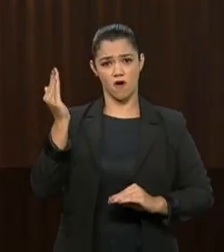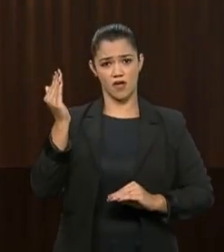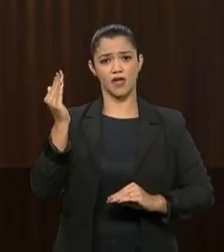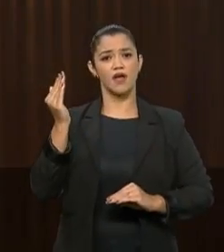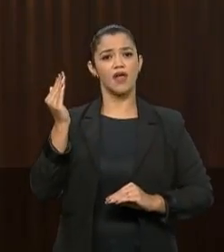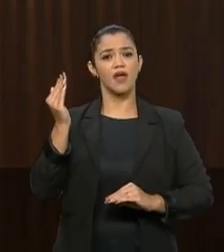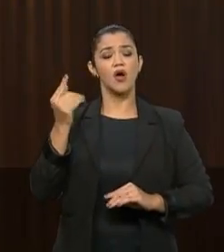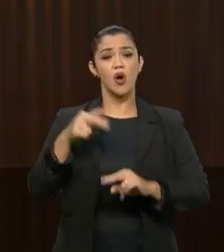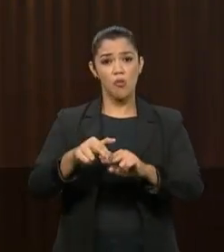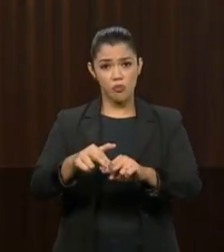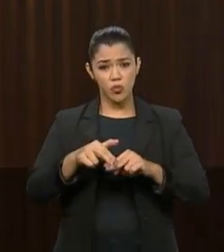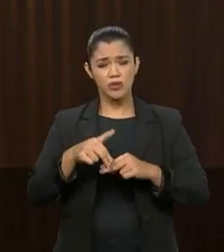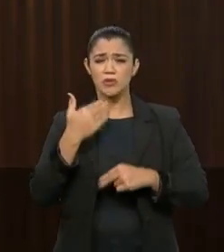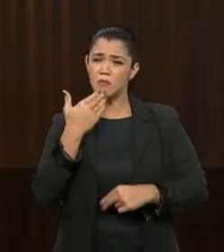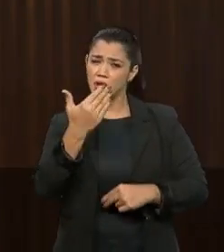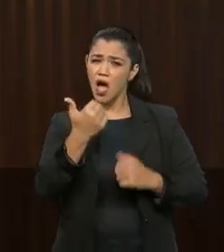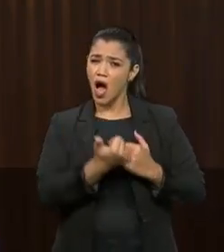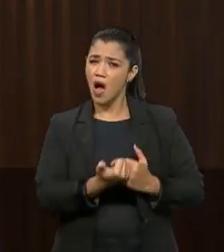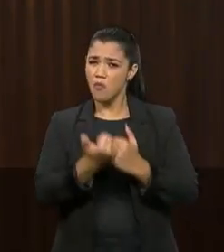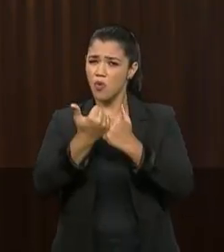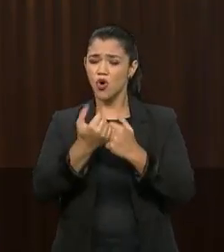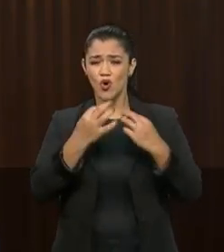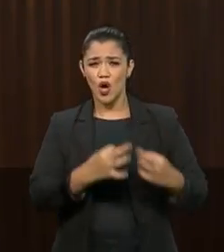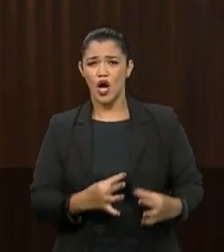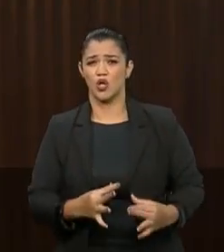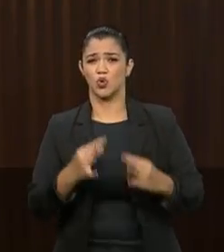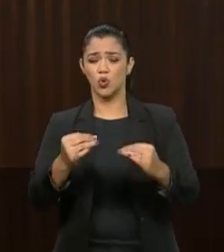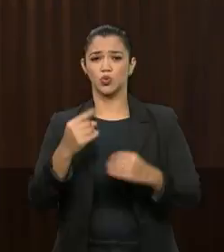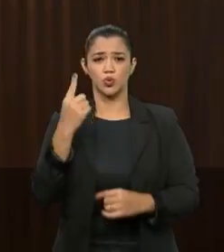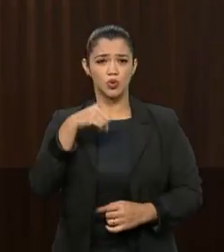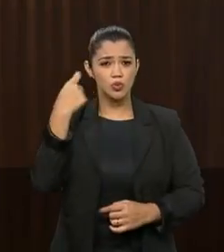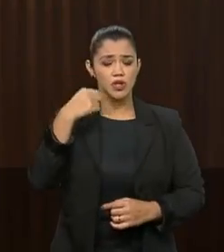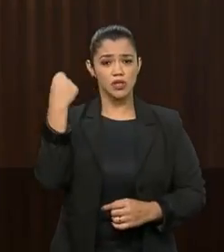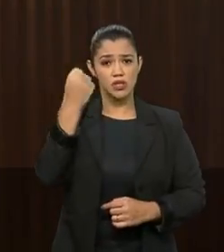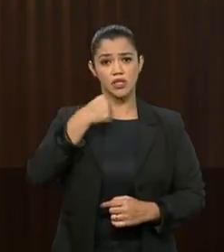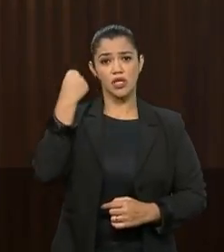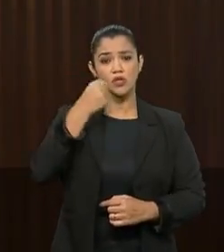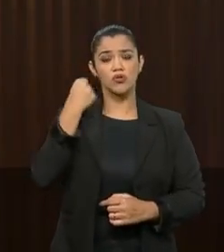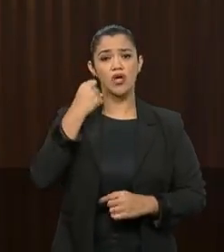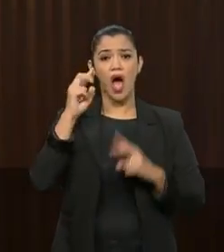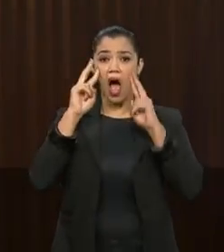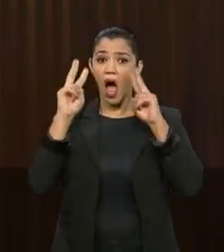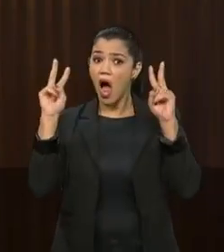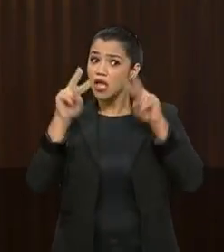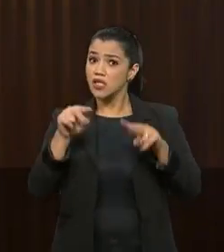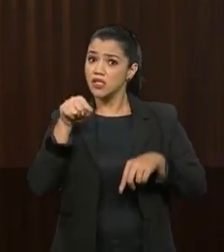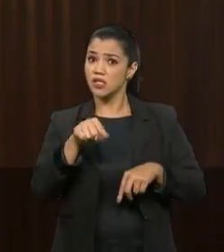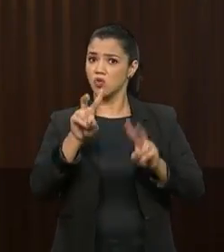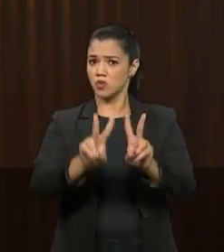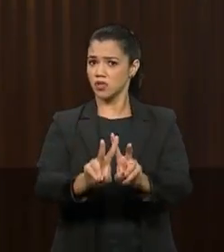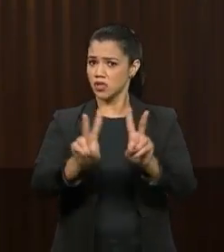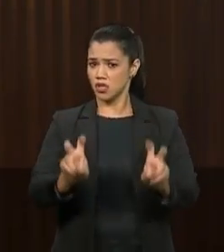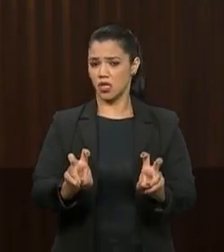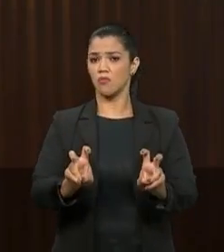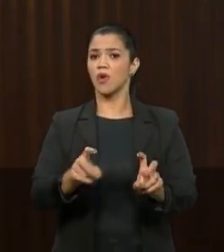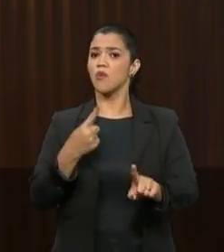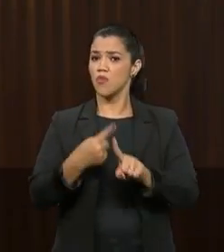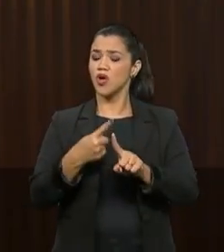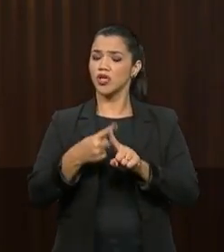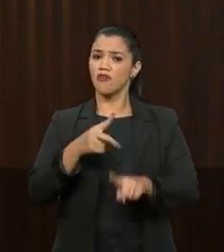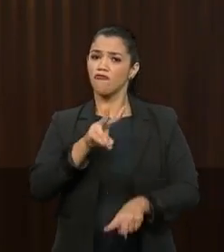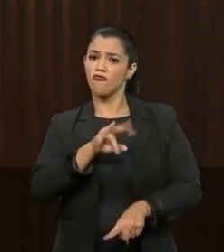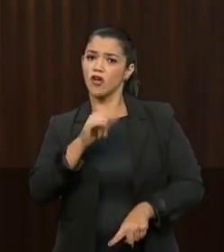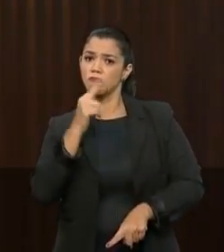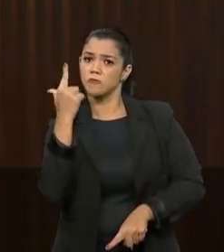Por isso, peço apoio a todos os deputados e senadores que deem atenção ao tema. Porque só assim